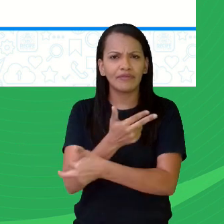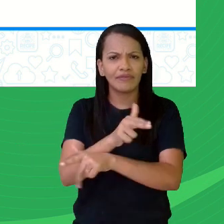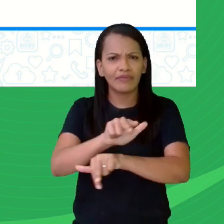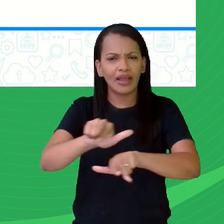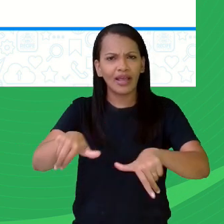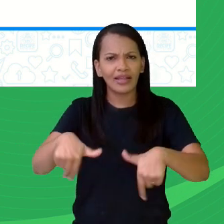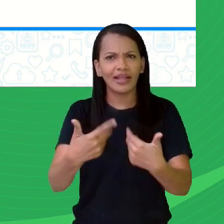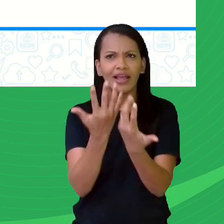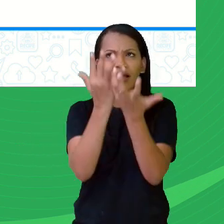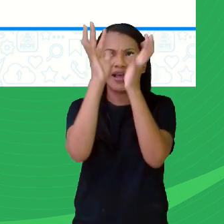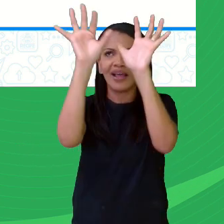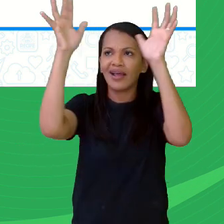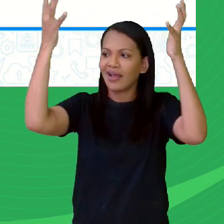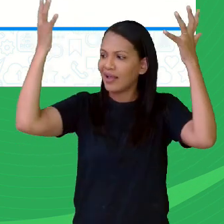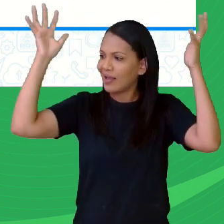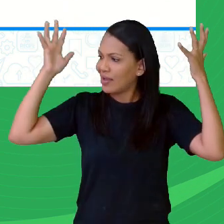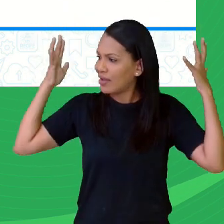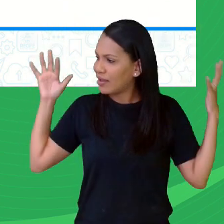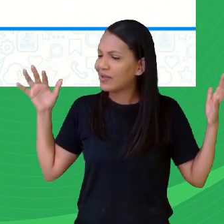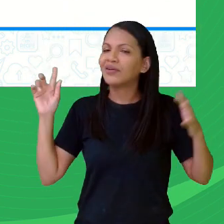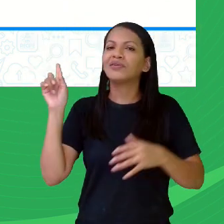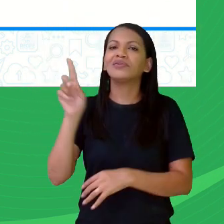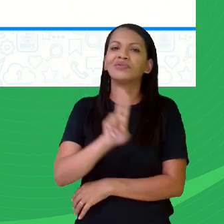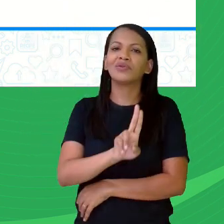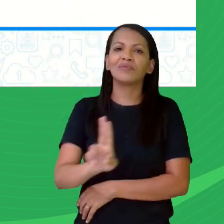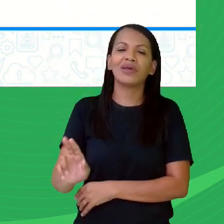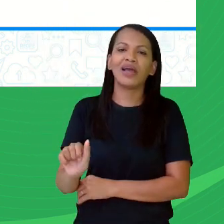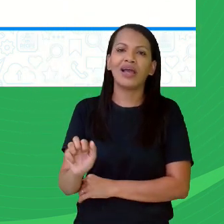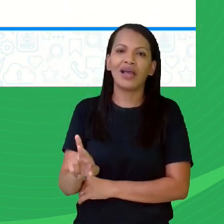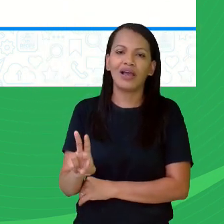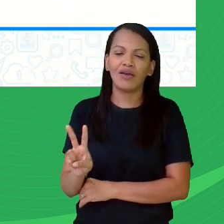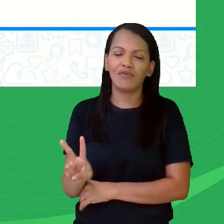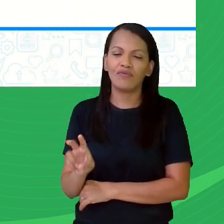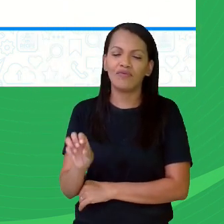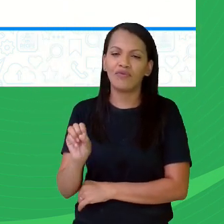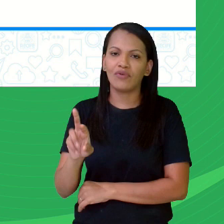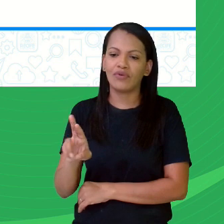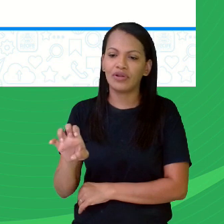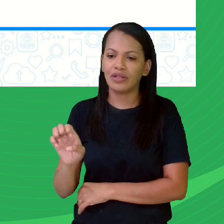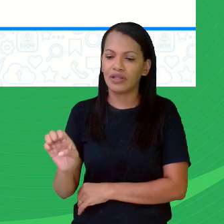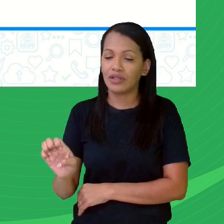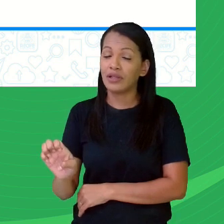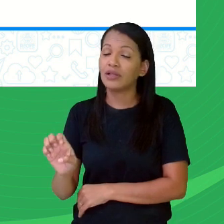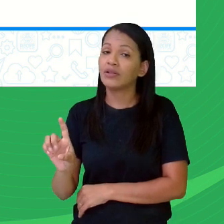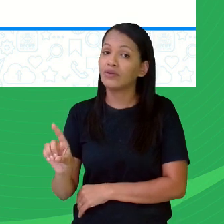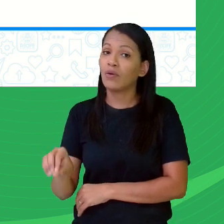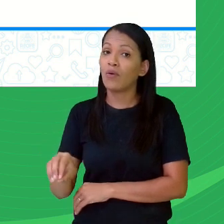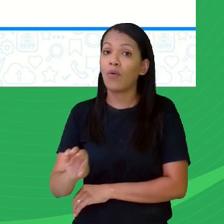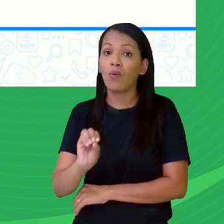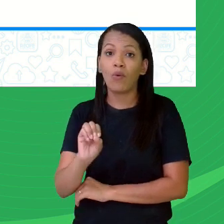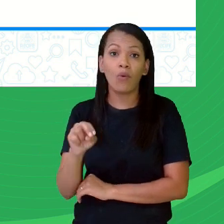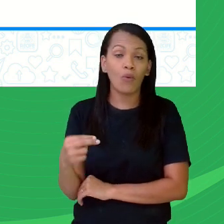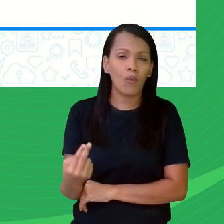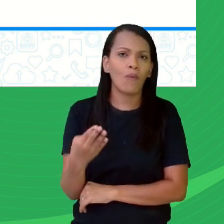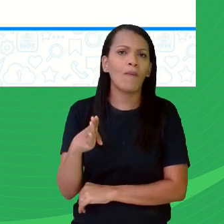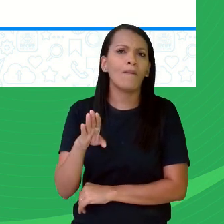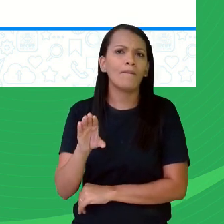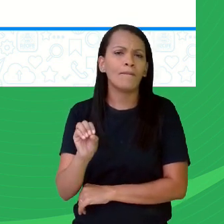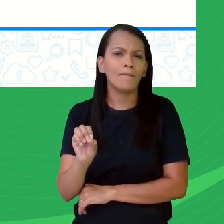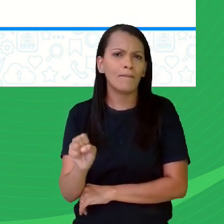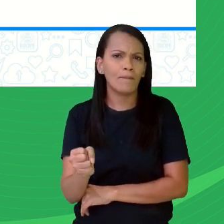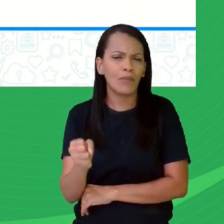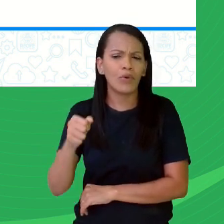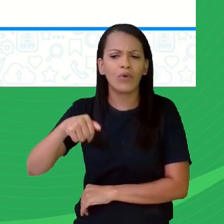aí em um local? Arvoredo ou bosque. Coletivo de árvores frutíferas, é